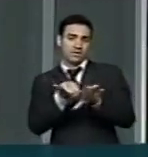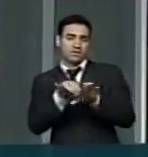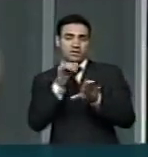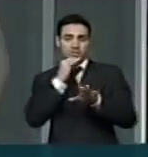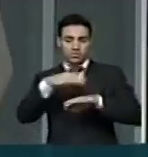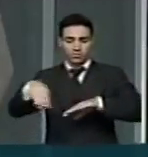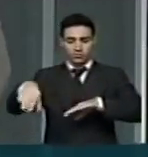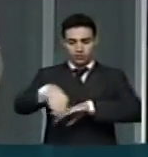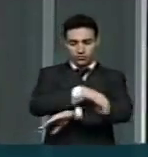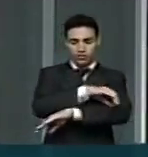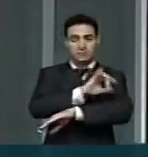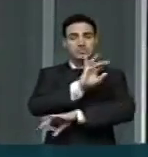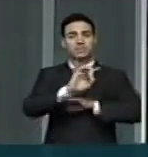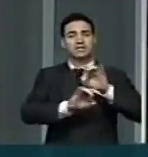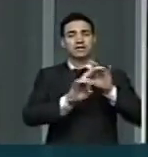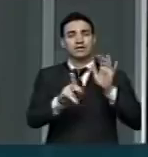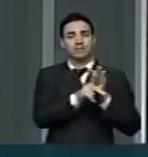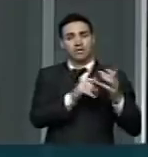corredores de ônibus